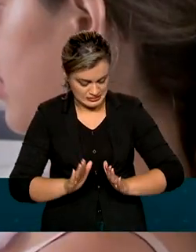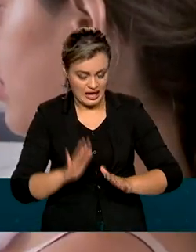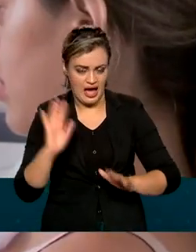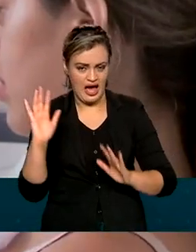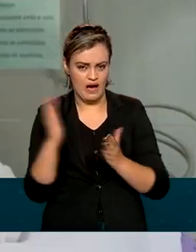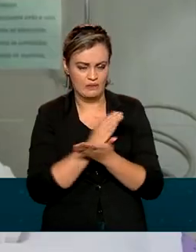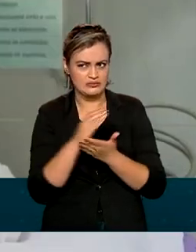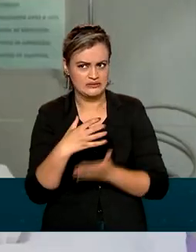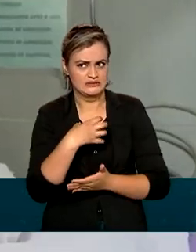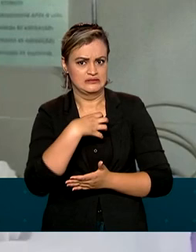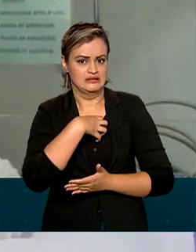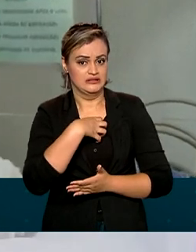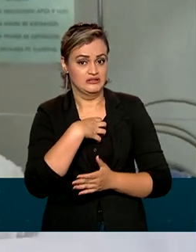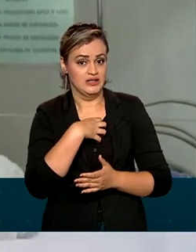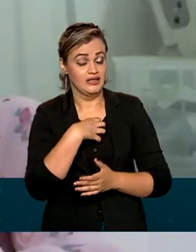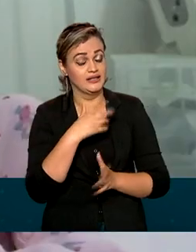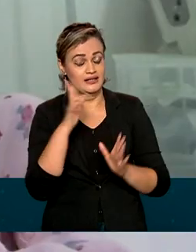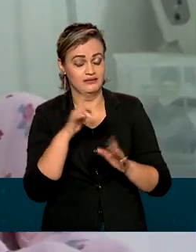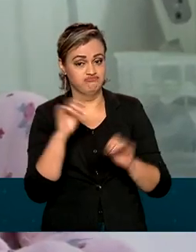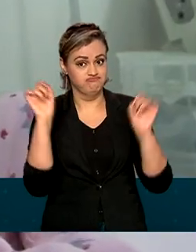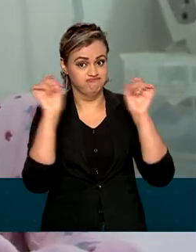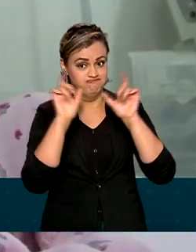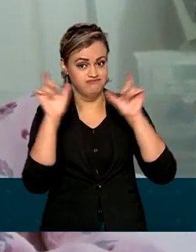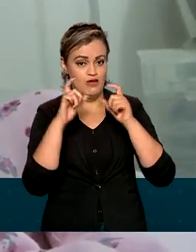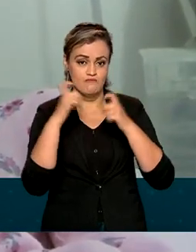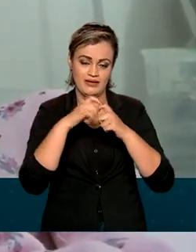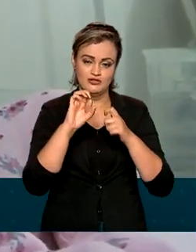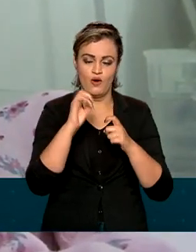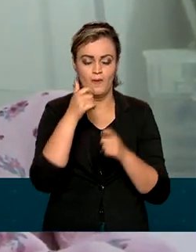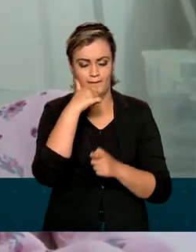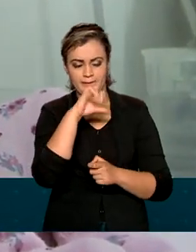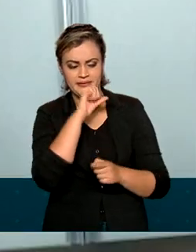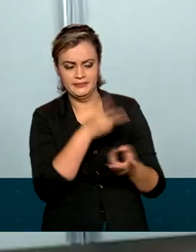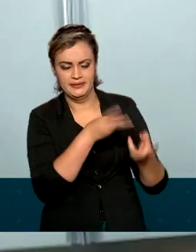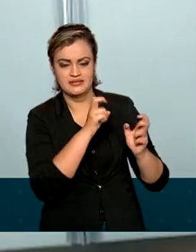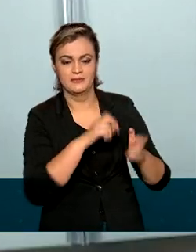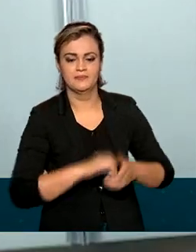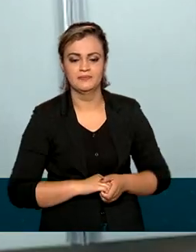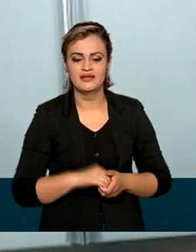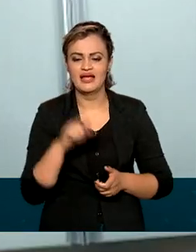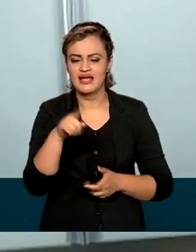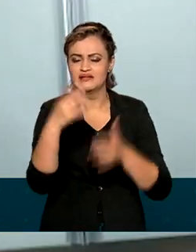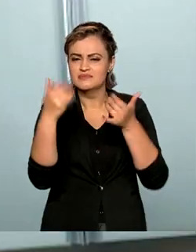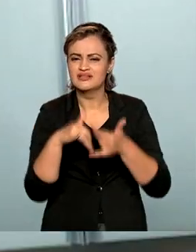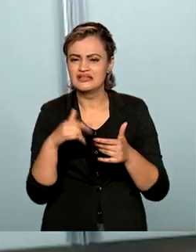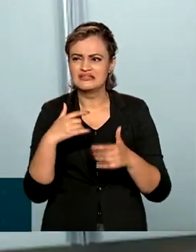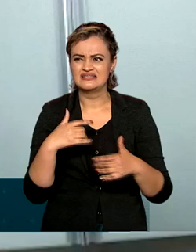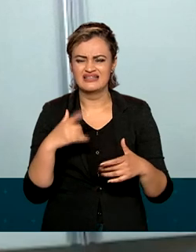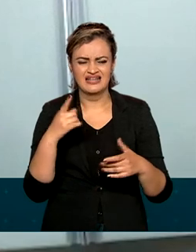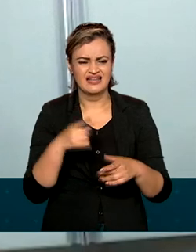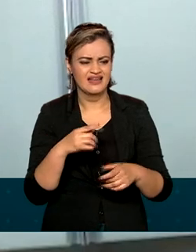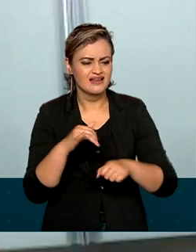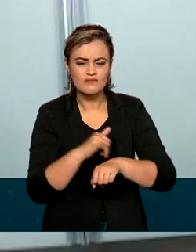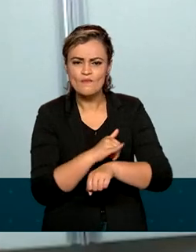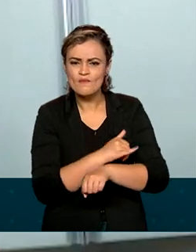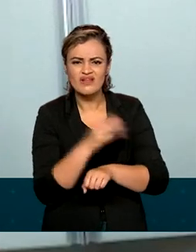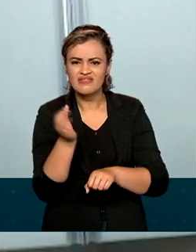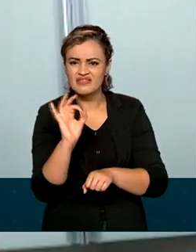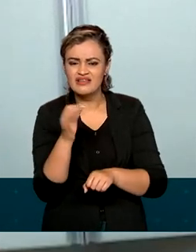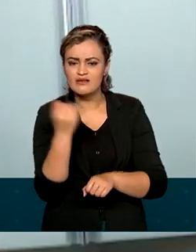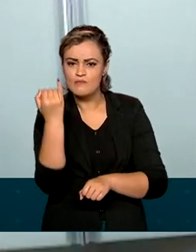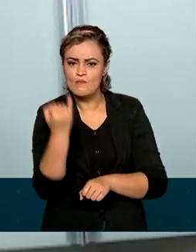alguns sintomas podem alertar o pediatra ou a mãe do bebê. Uma dificuldade de ganhar peso e de